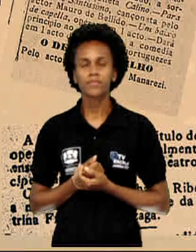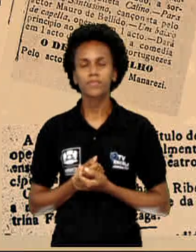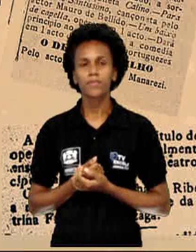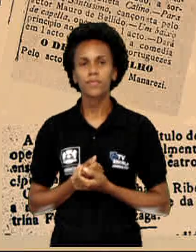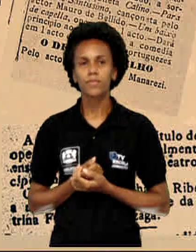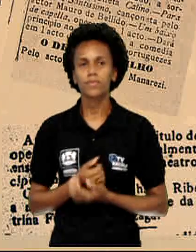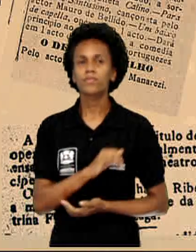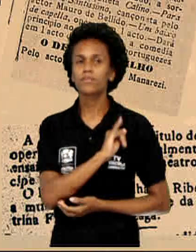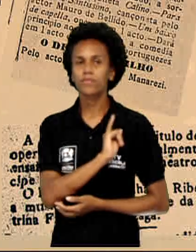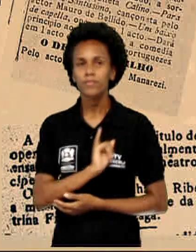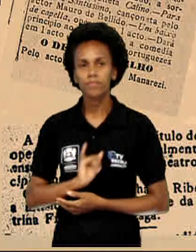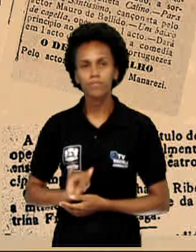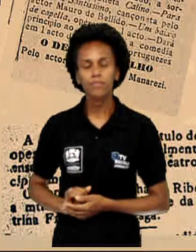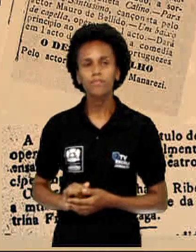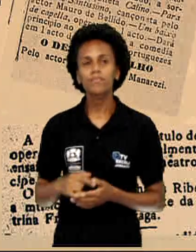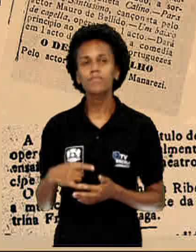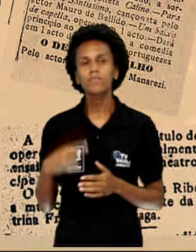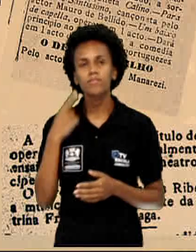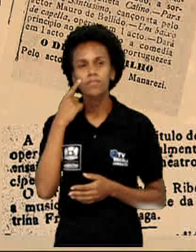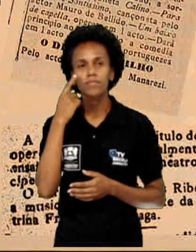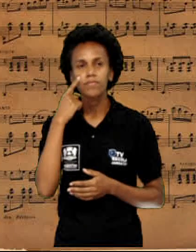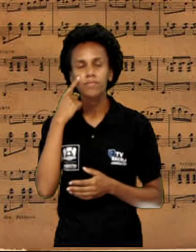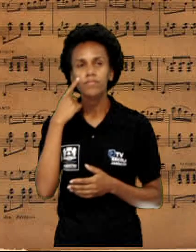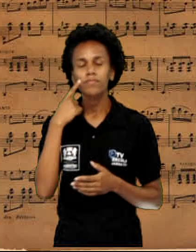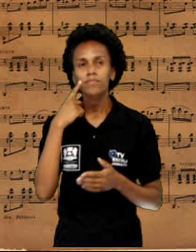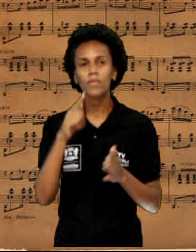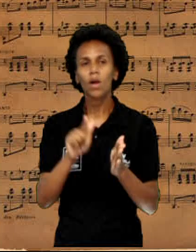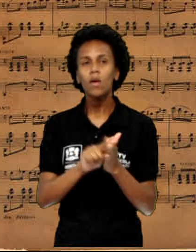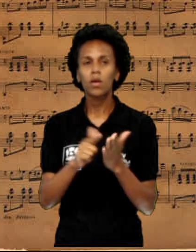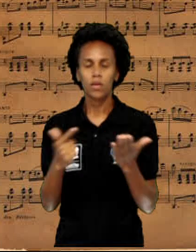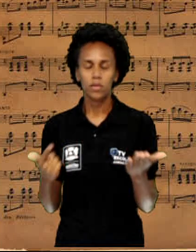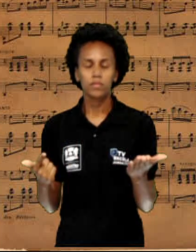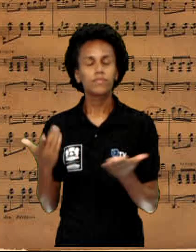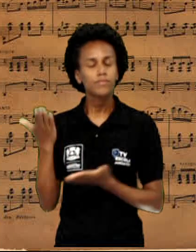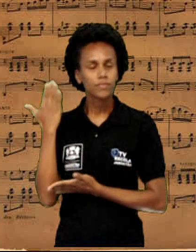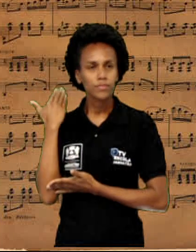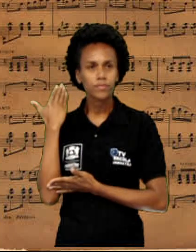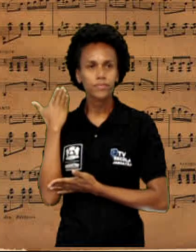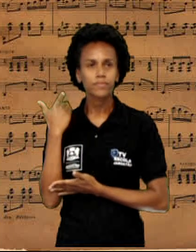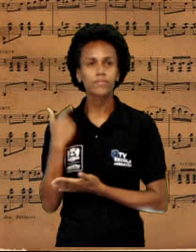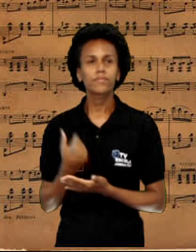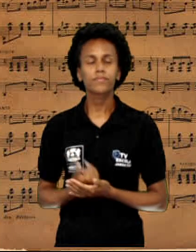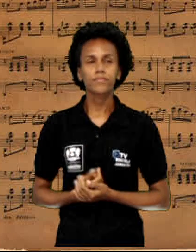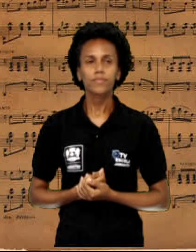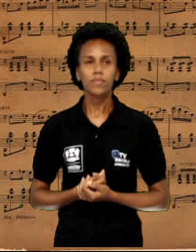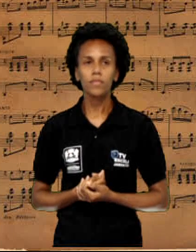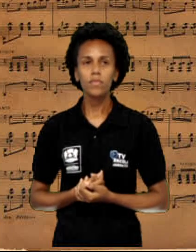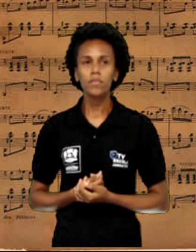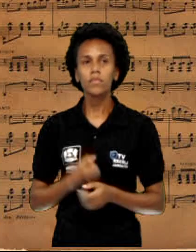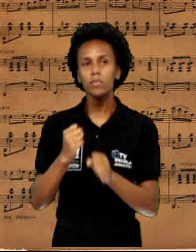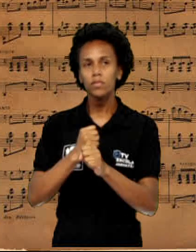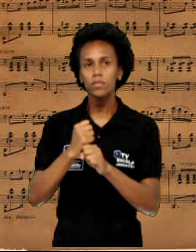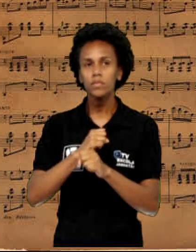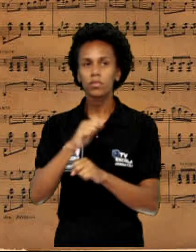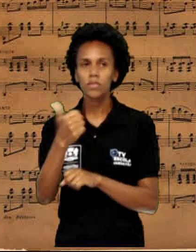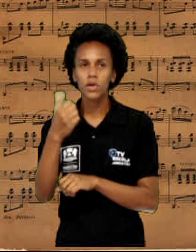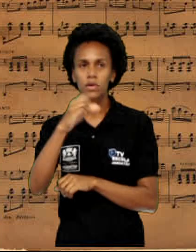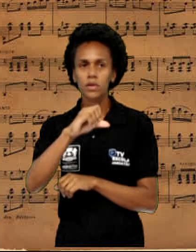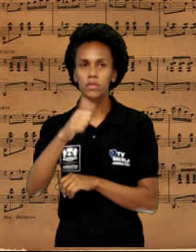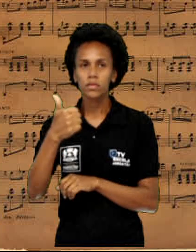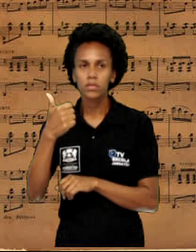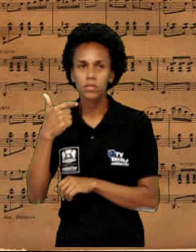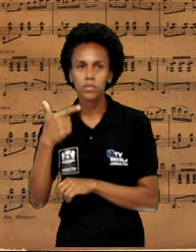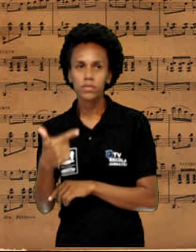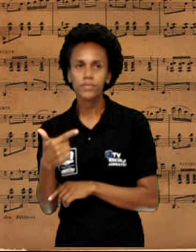Isso aí são jornais da época, né? E aqui vamos ver. Em 1912,